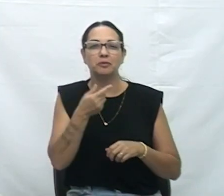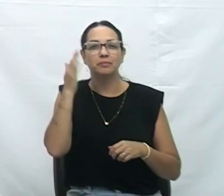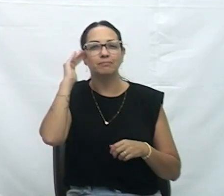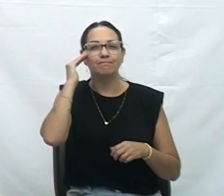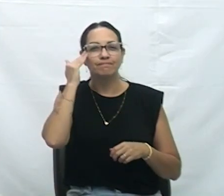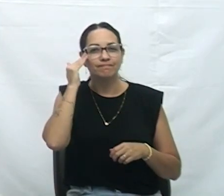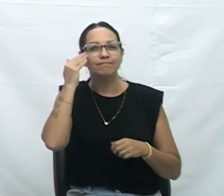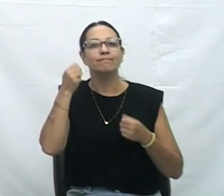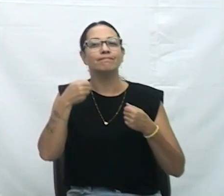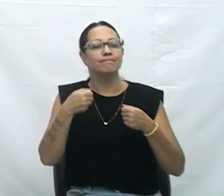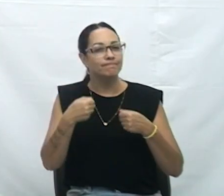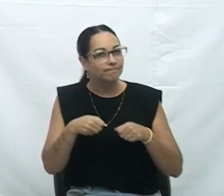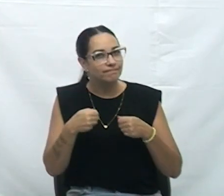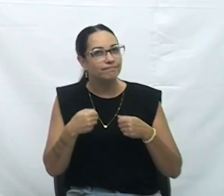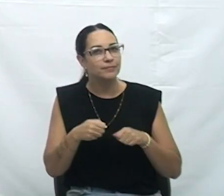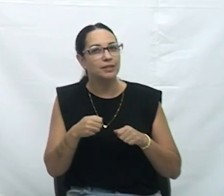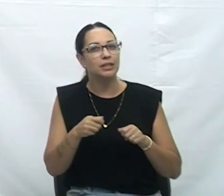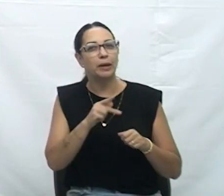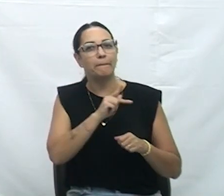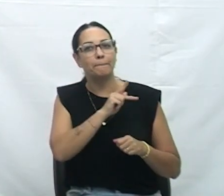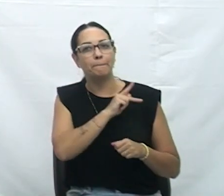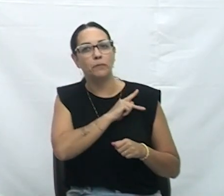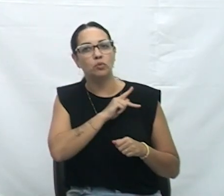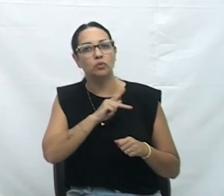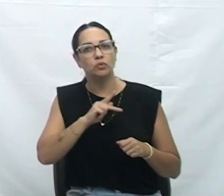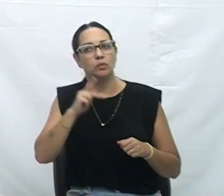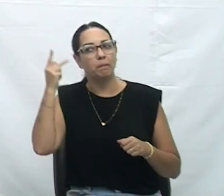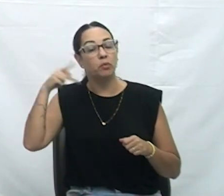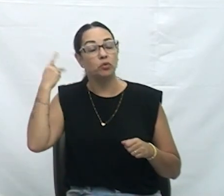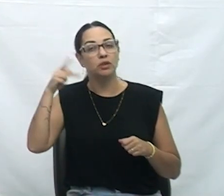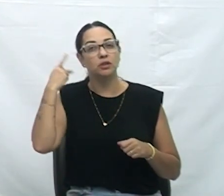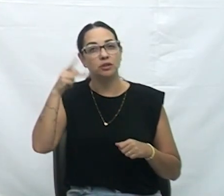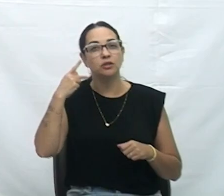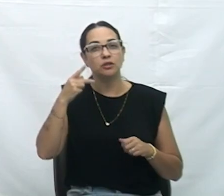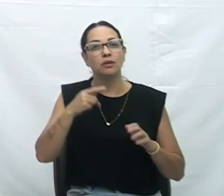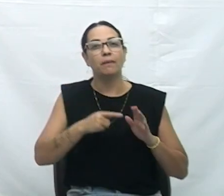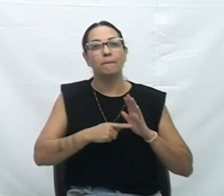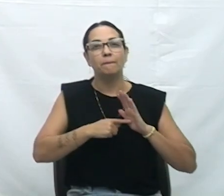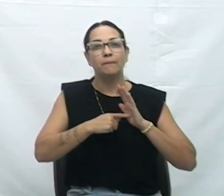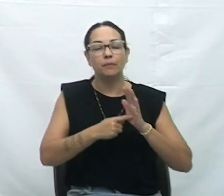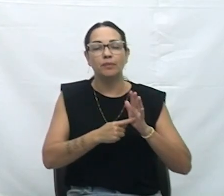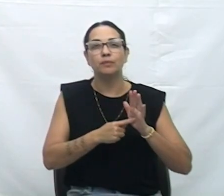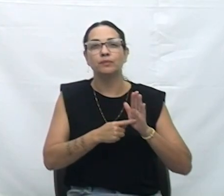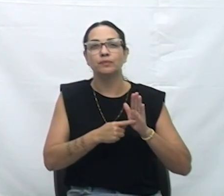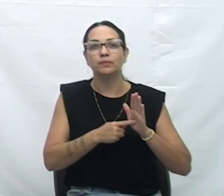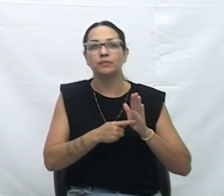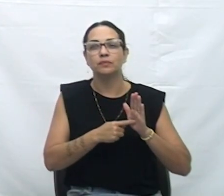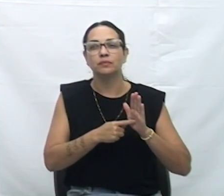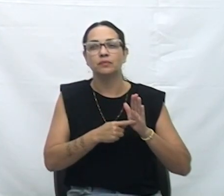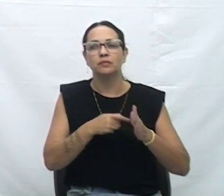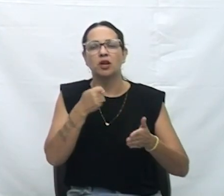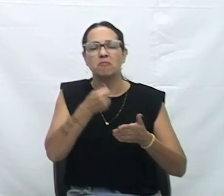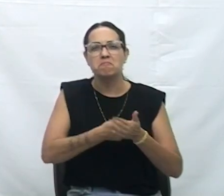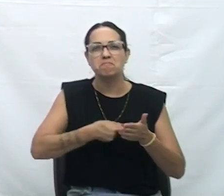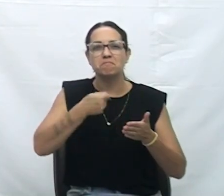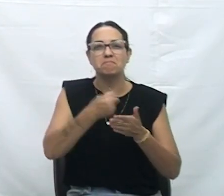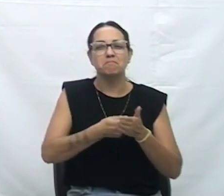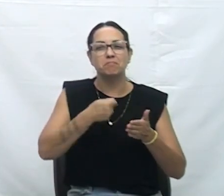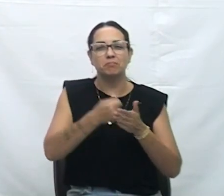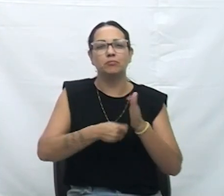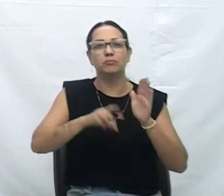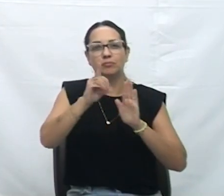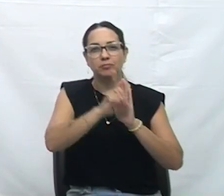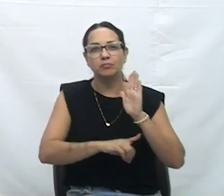política se apresenta para a gente hoje como também uma forma de reivindicação dos nossos direitos. Entretanto, é possível